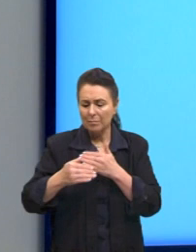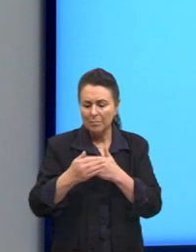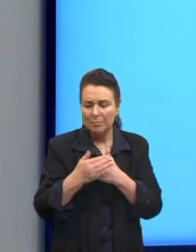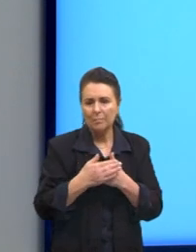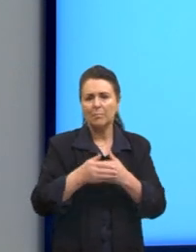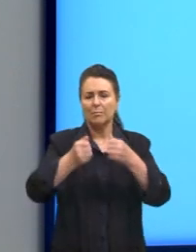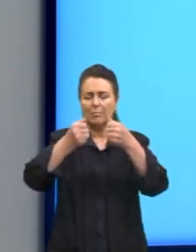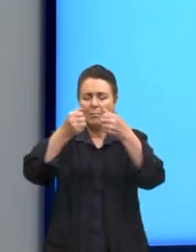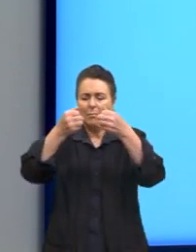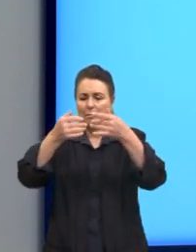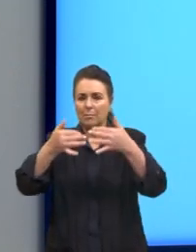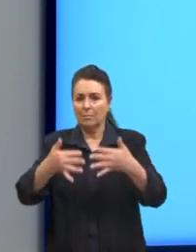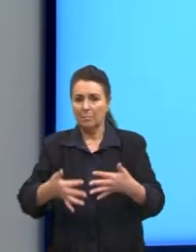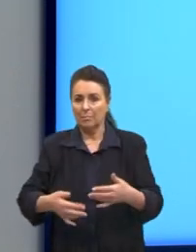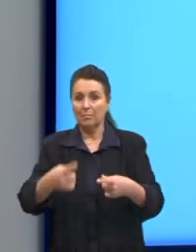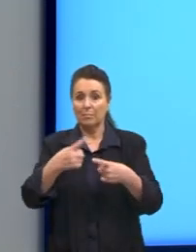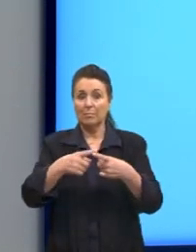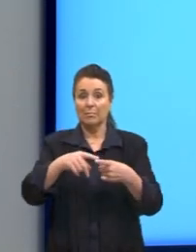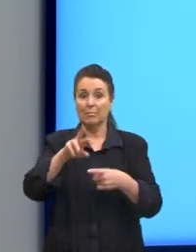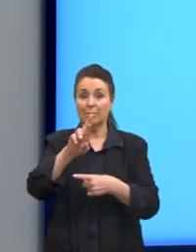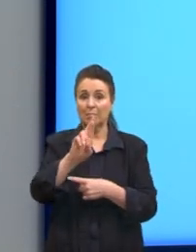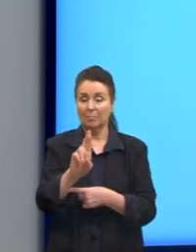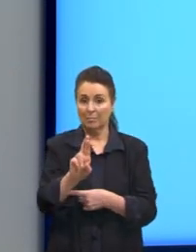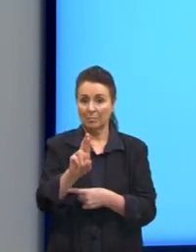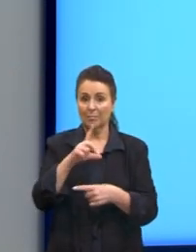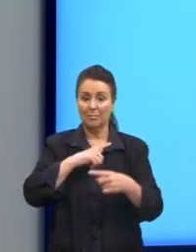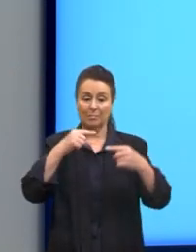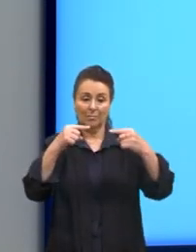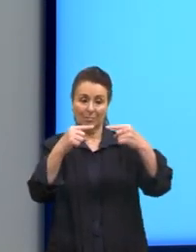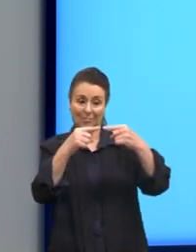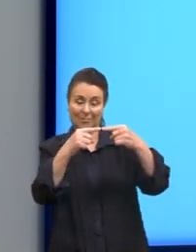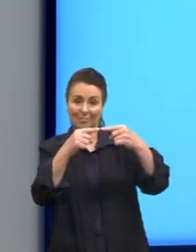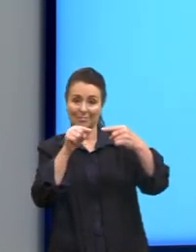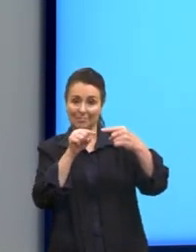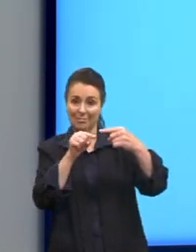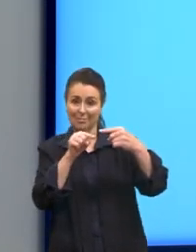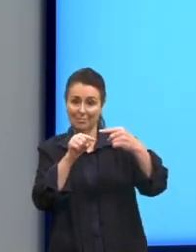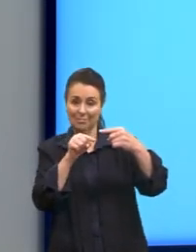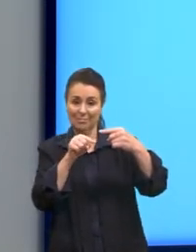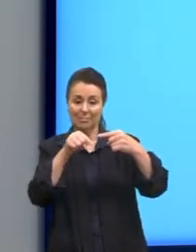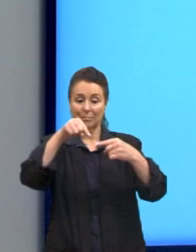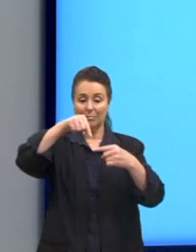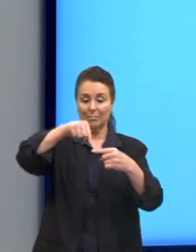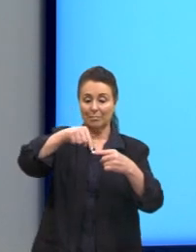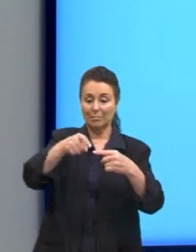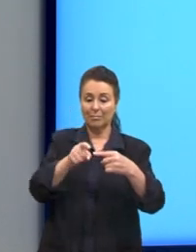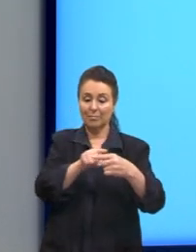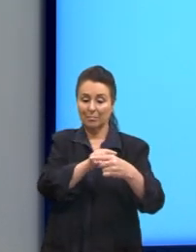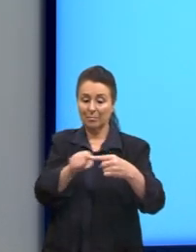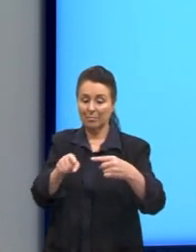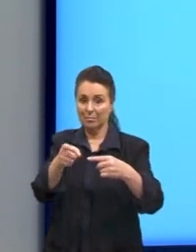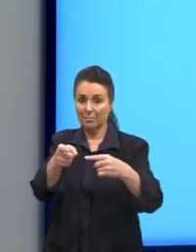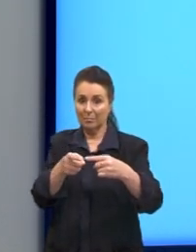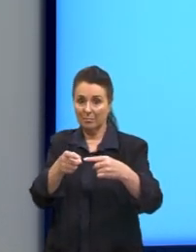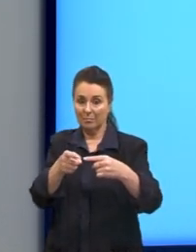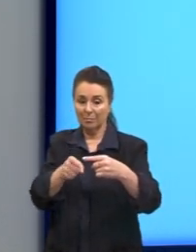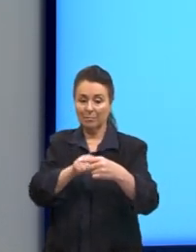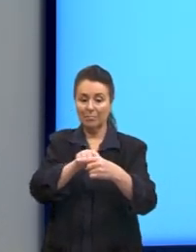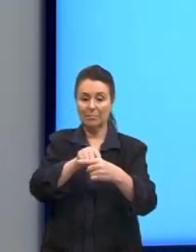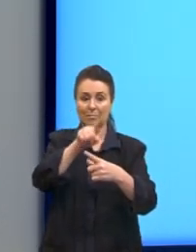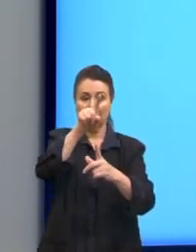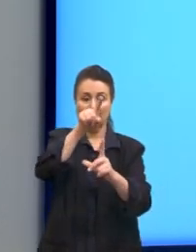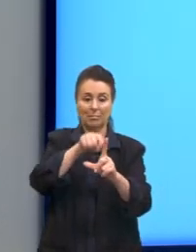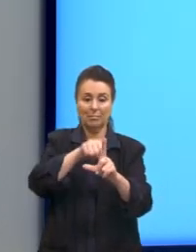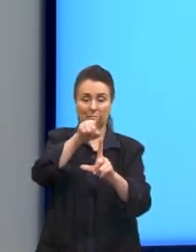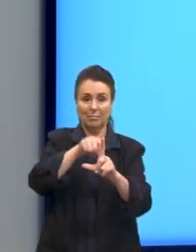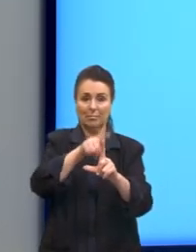Porque agora, o ponto R, eu tenho a coordenada dele, o eixo X vale 9, o eixo Y, né?